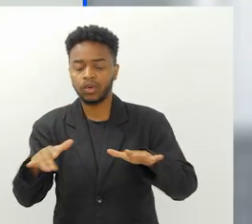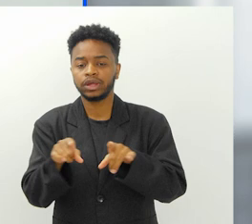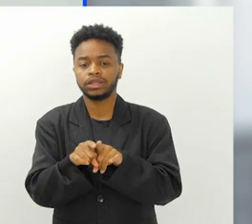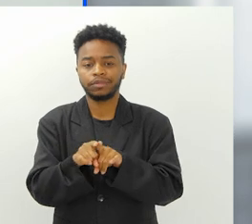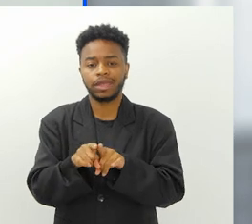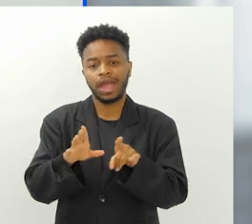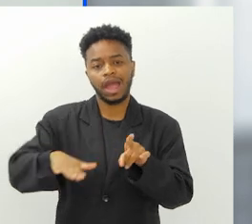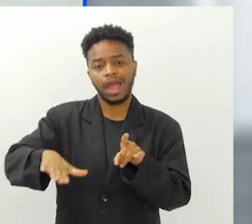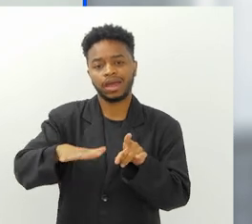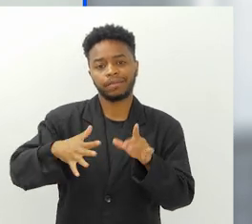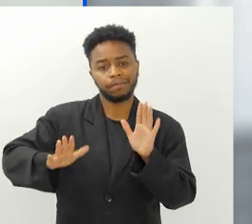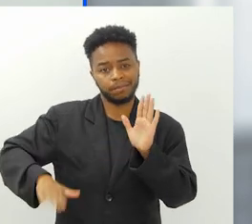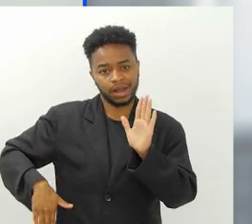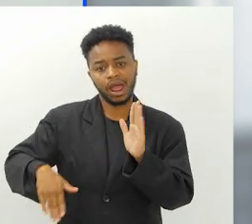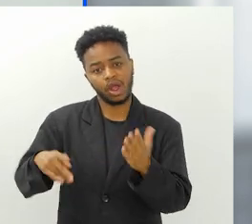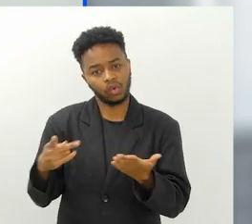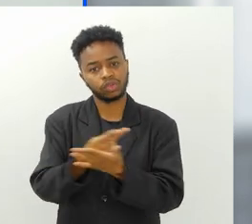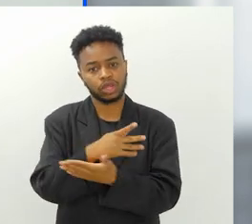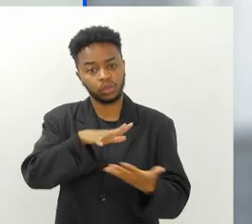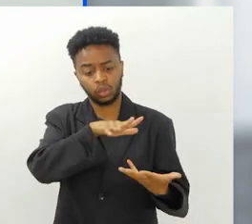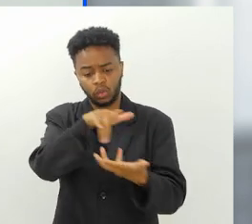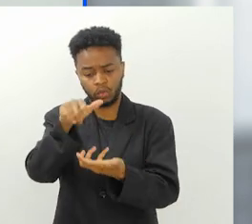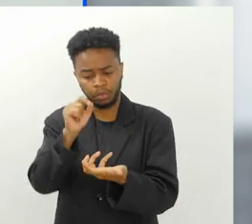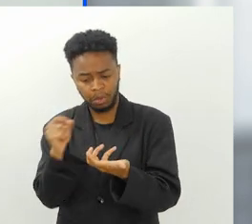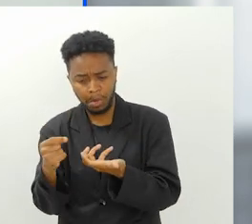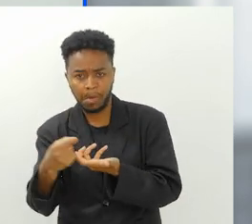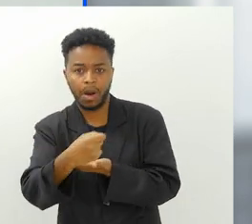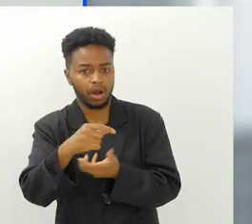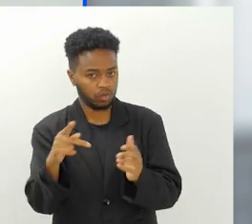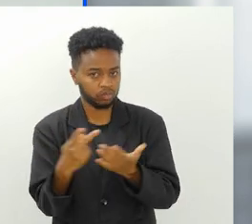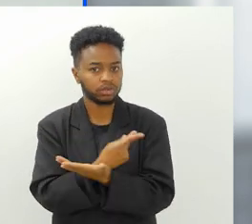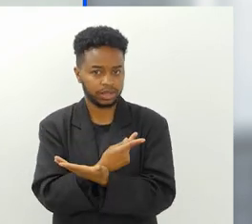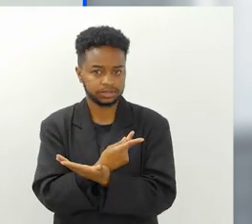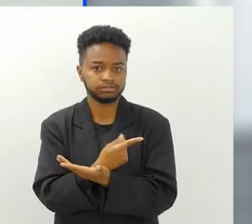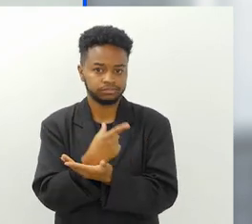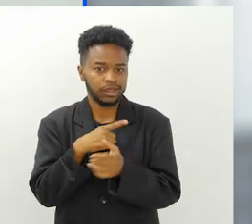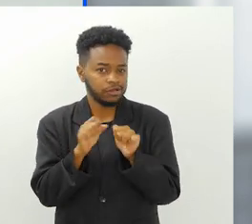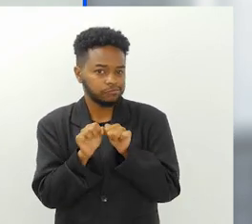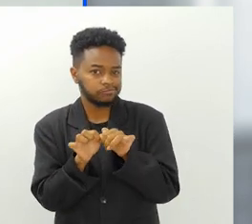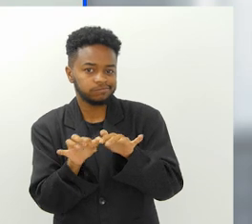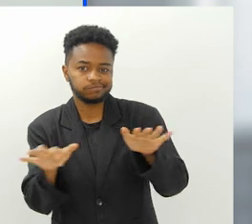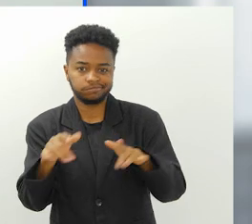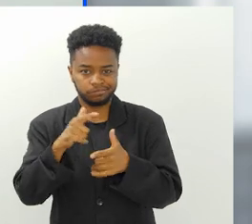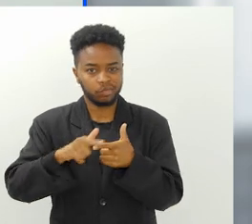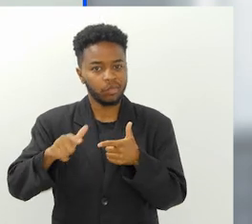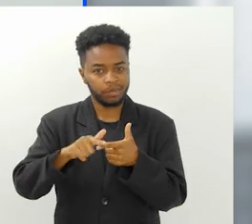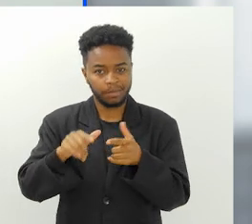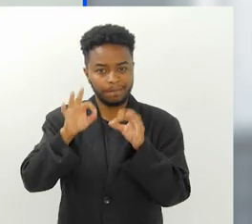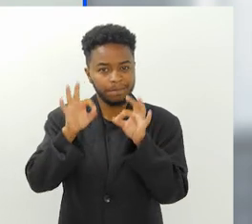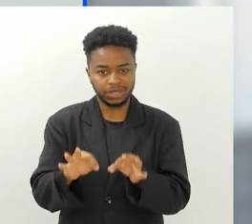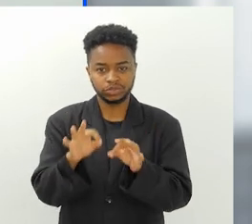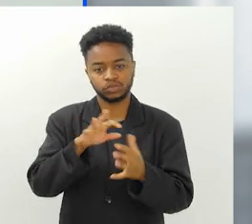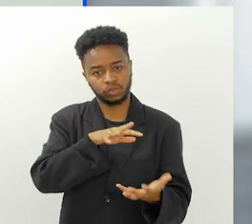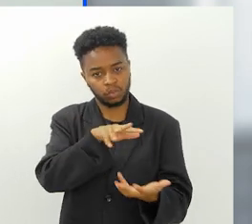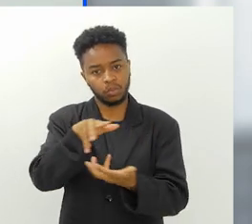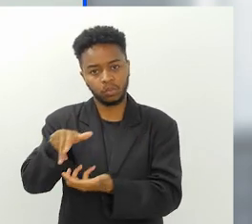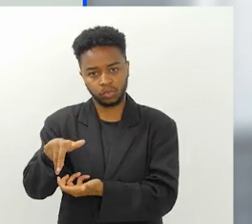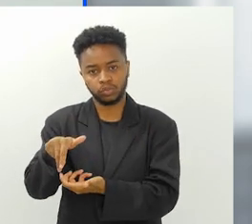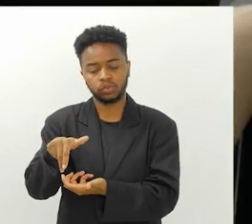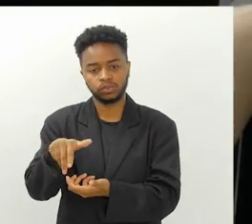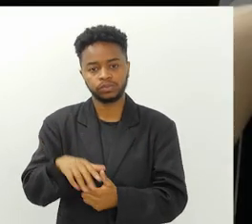costeira, é algo que ocorre globalmente, está espalhado esse problema, é um problema mundial.